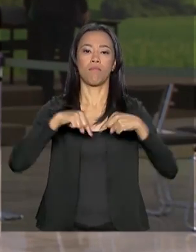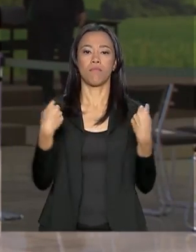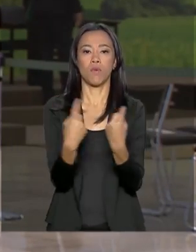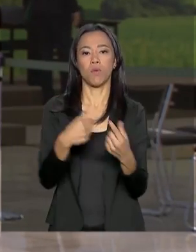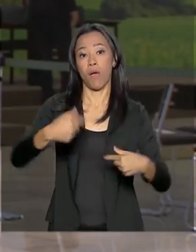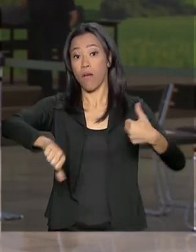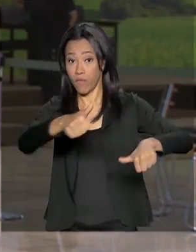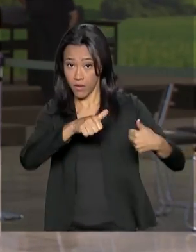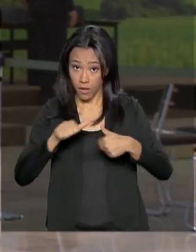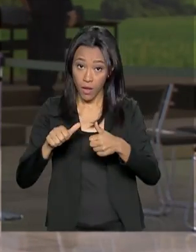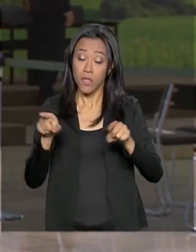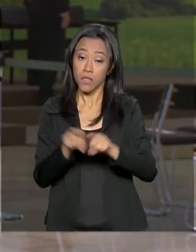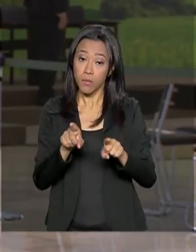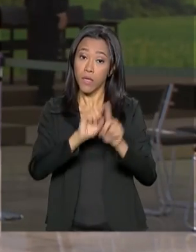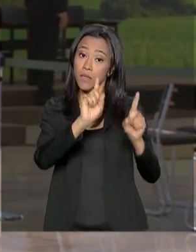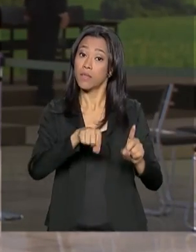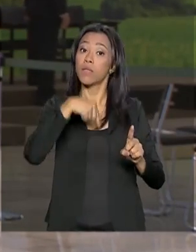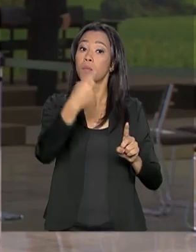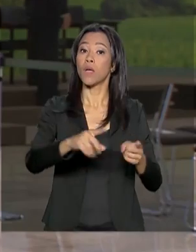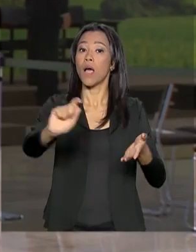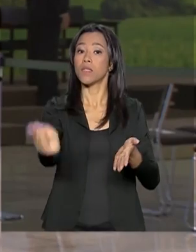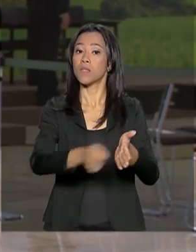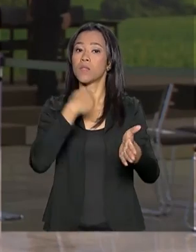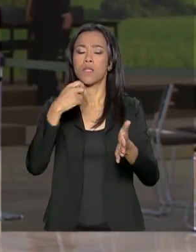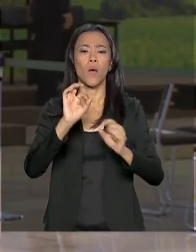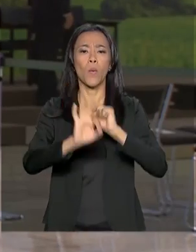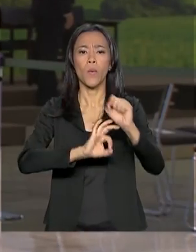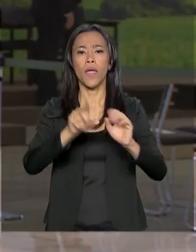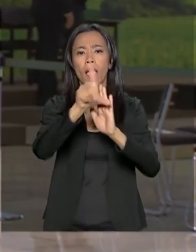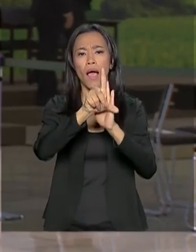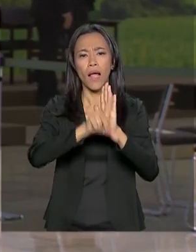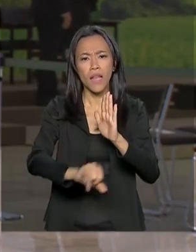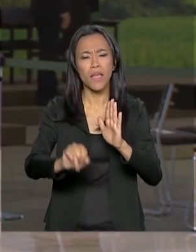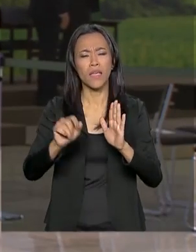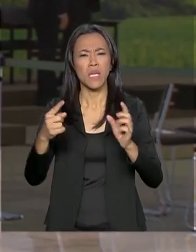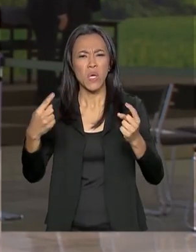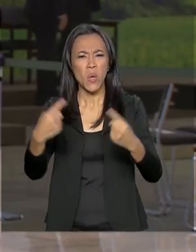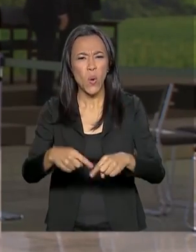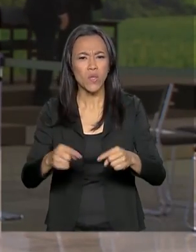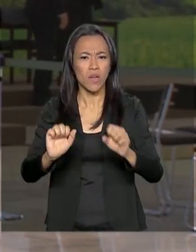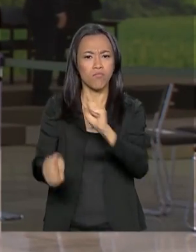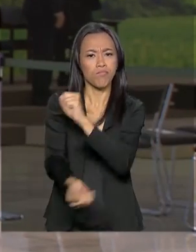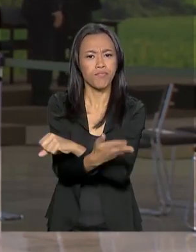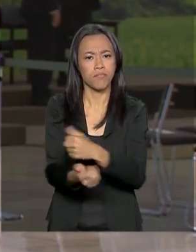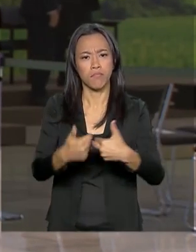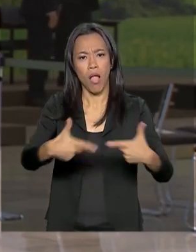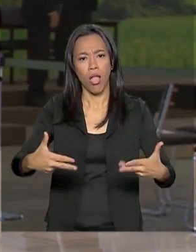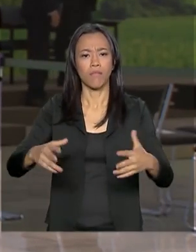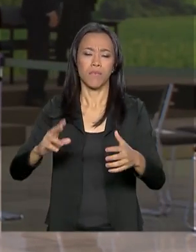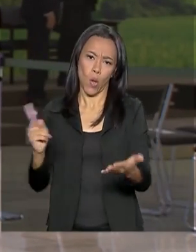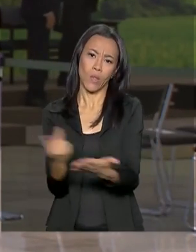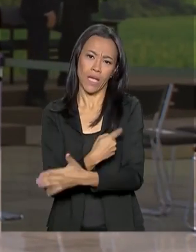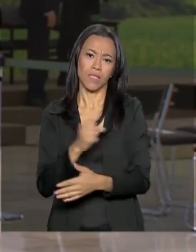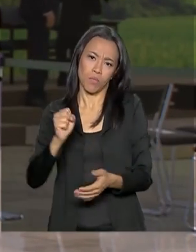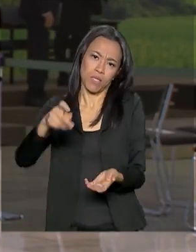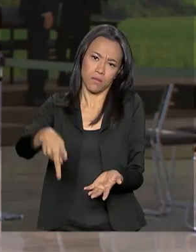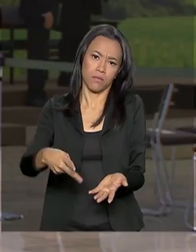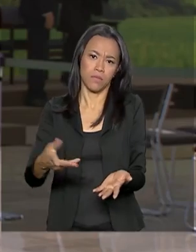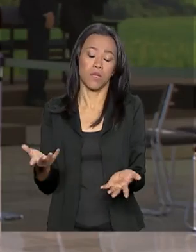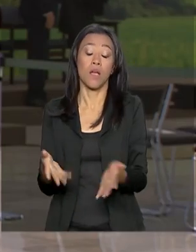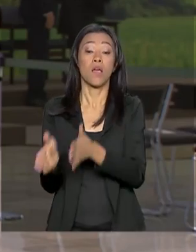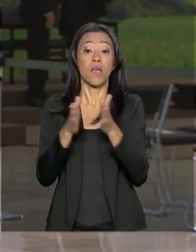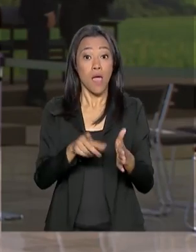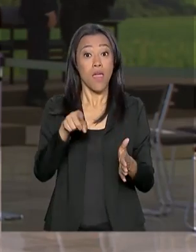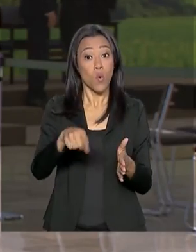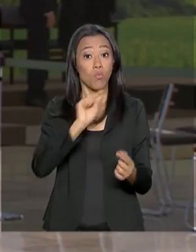Bolsonaro sanciona a lei de combate as fraudes previdenciárias. A expectativa do governo é de que a medida gere uma economia de quase 10